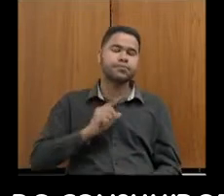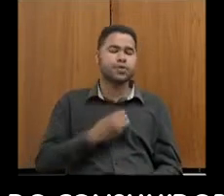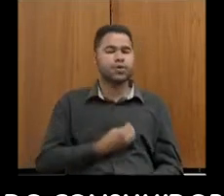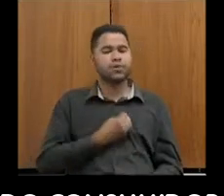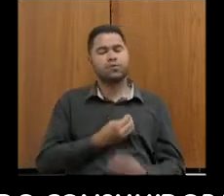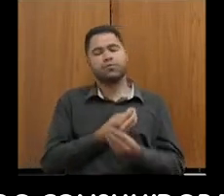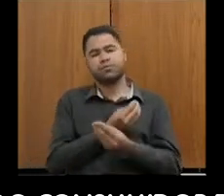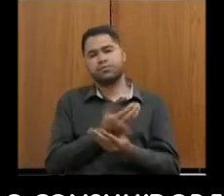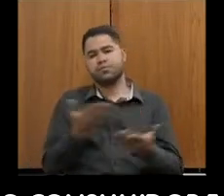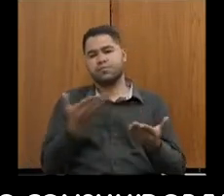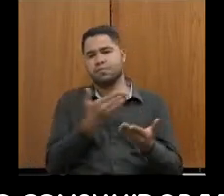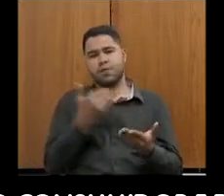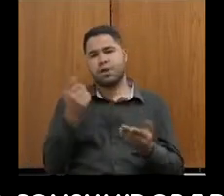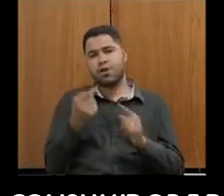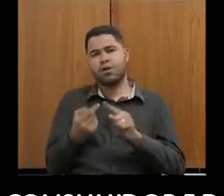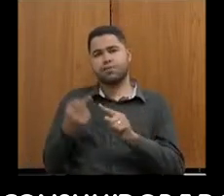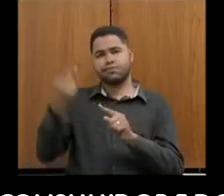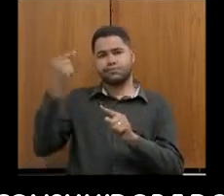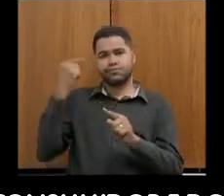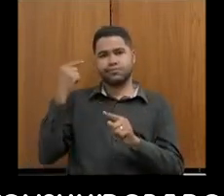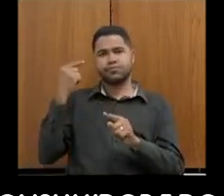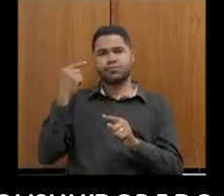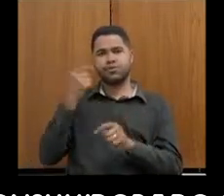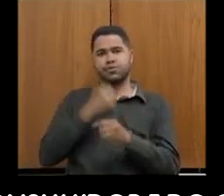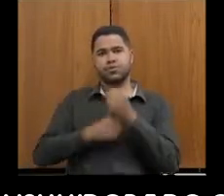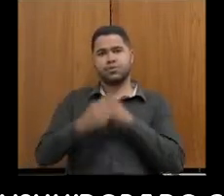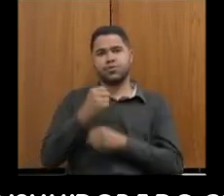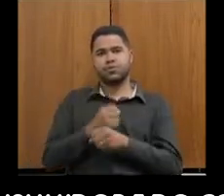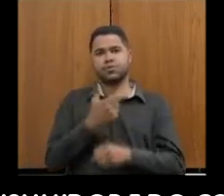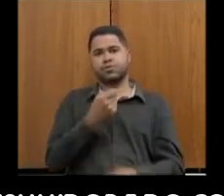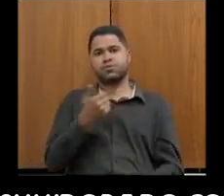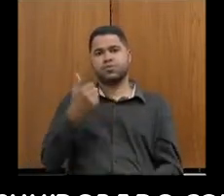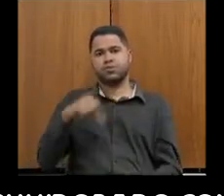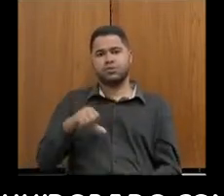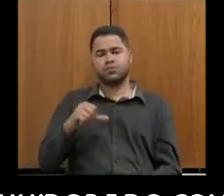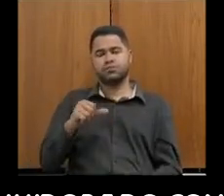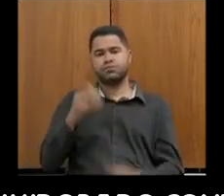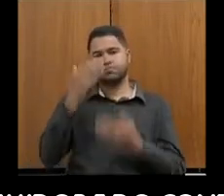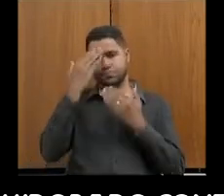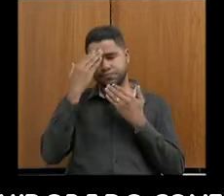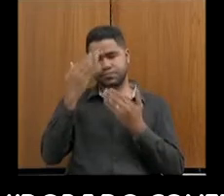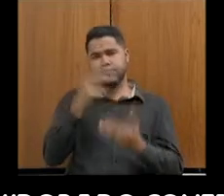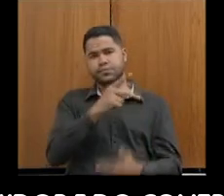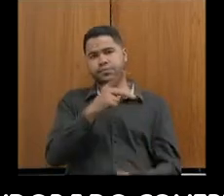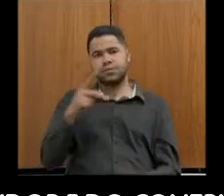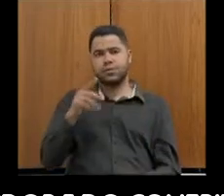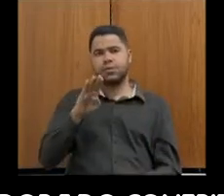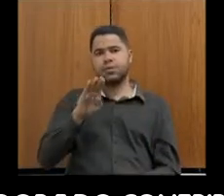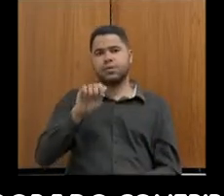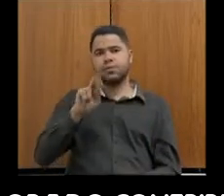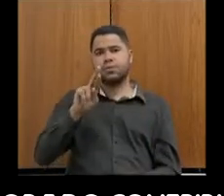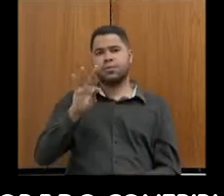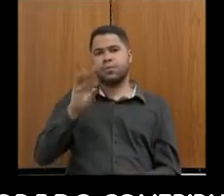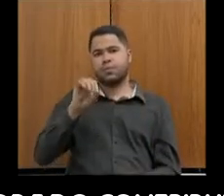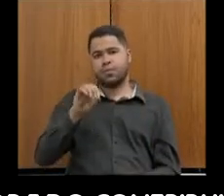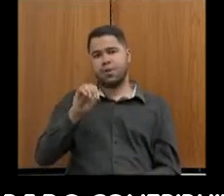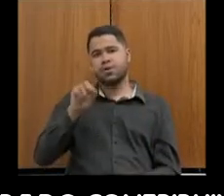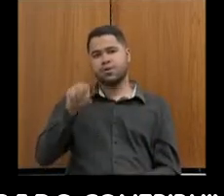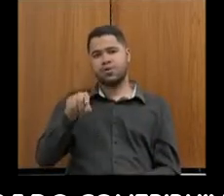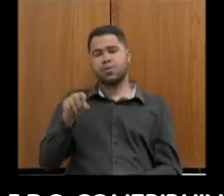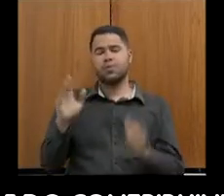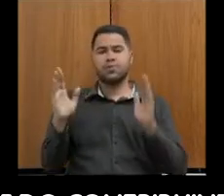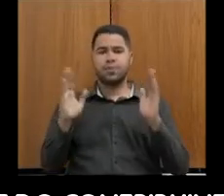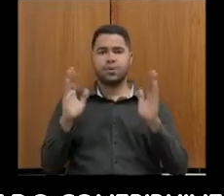bem melhor do que tínhamos no ano de 2019. Obrigado, presidente Bartô, pela oportunidade, pelo tempo e